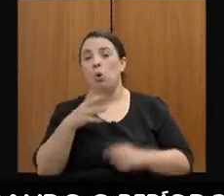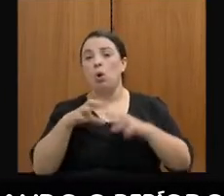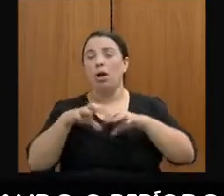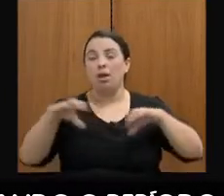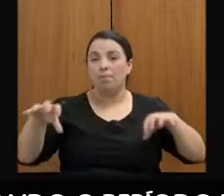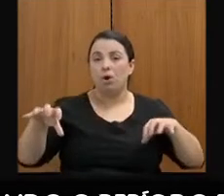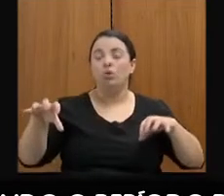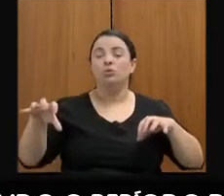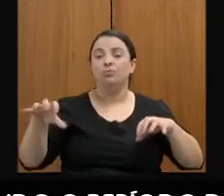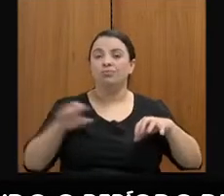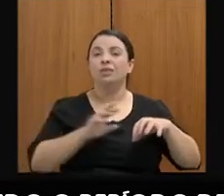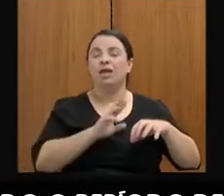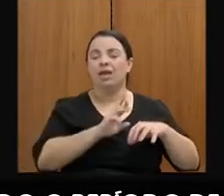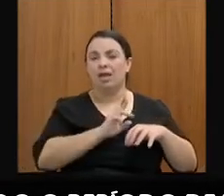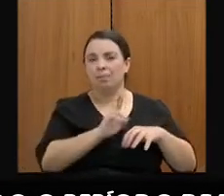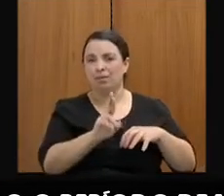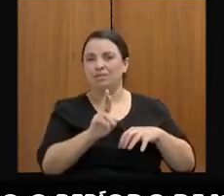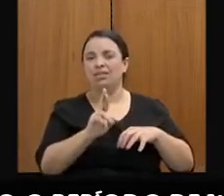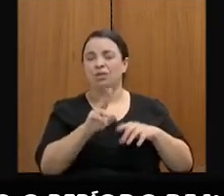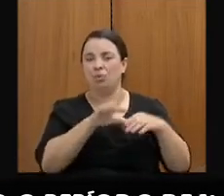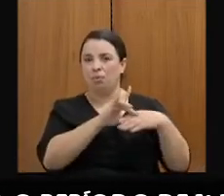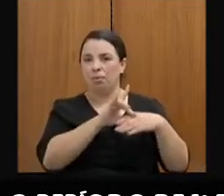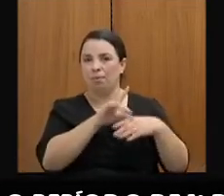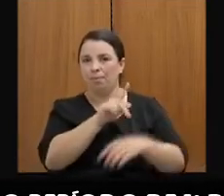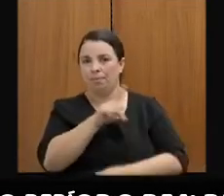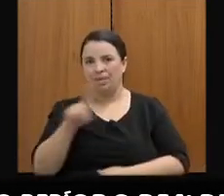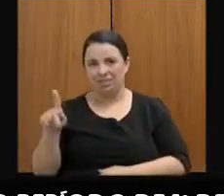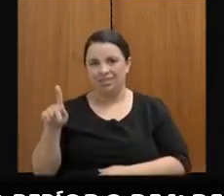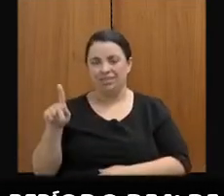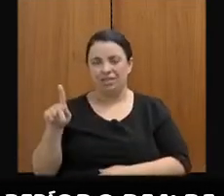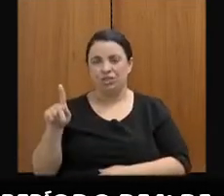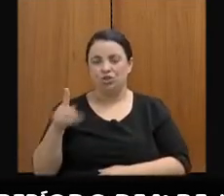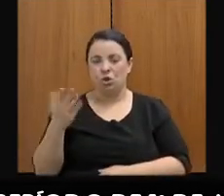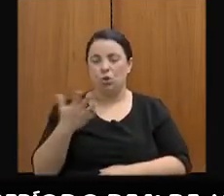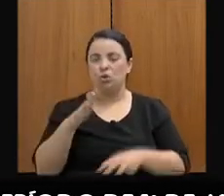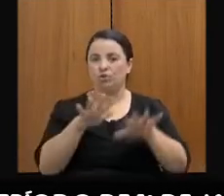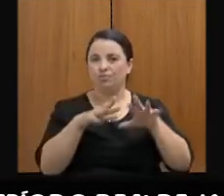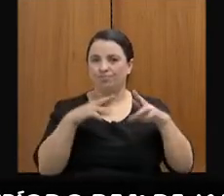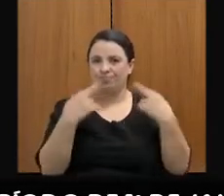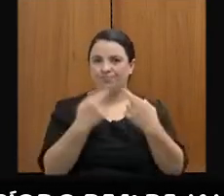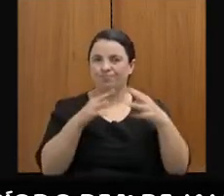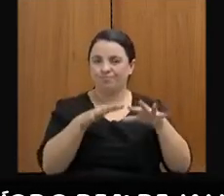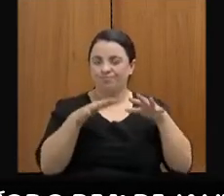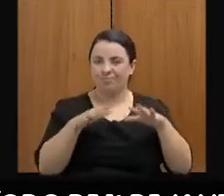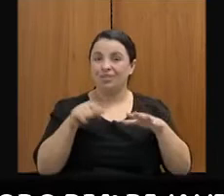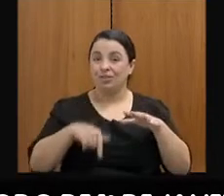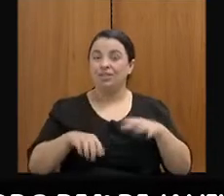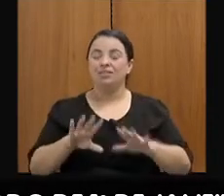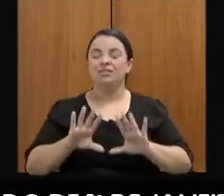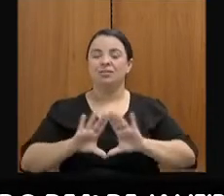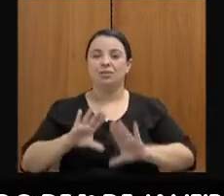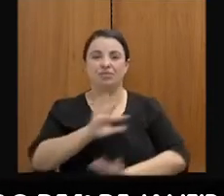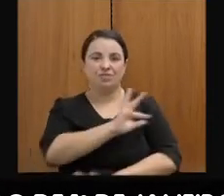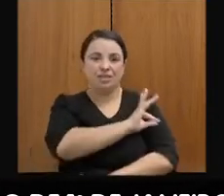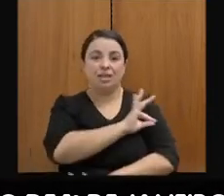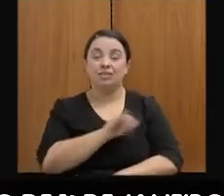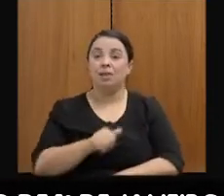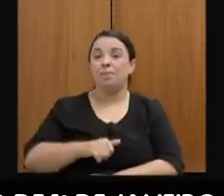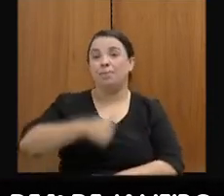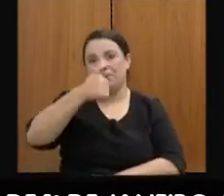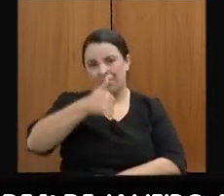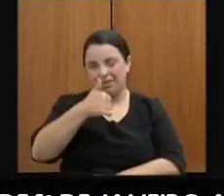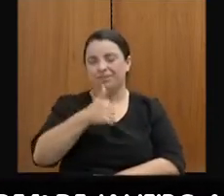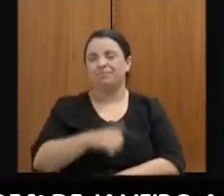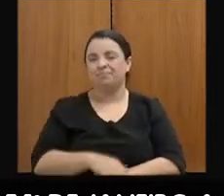em seu nome, presidente, que está conduzindo também a reunião do Assembleia Fiscaliza de hoje, a nossa primeira reunião.